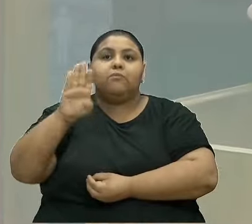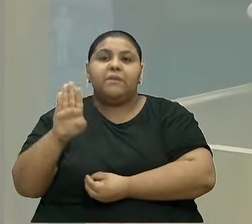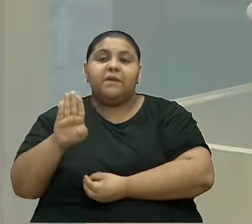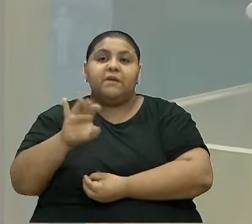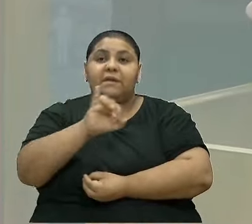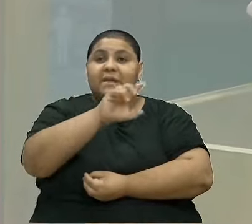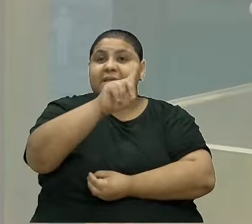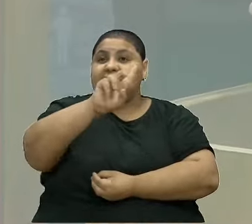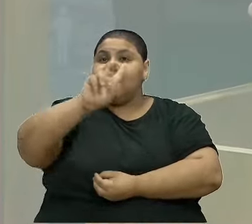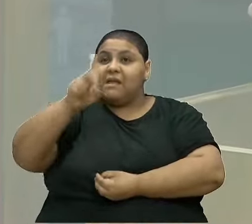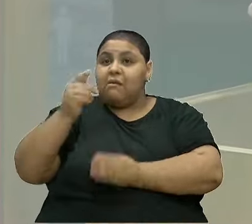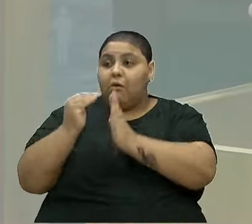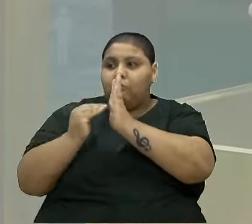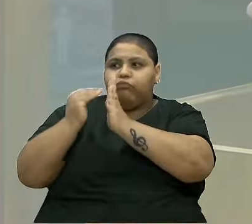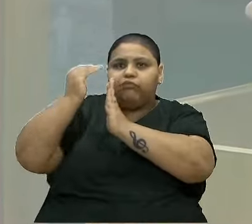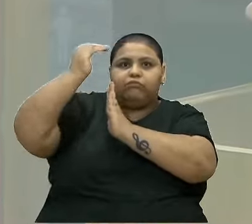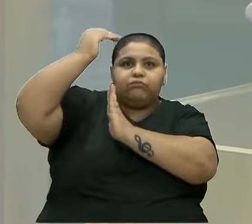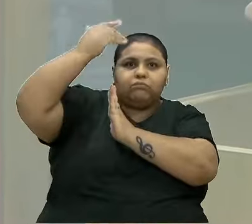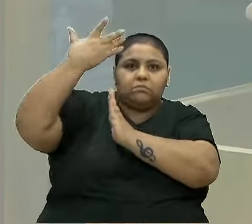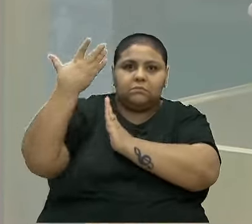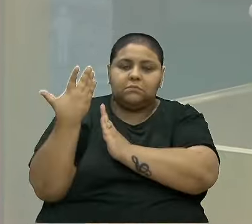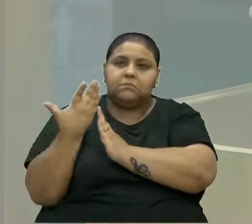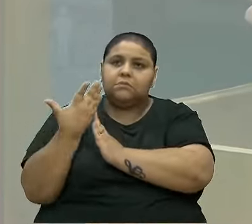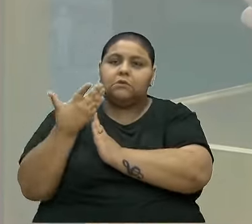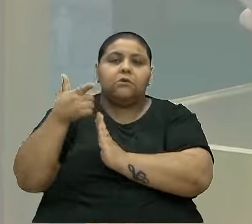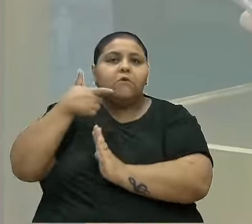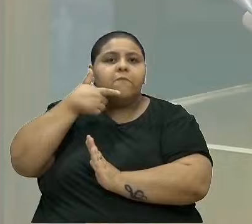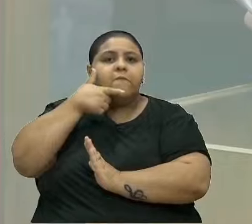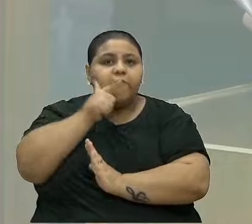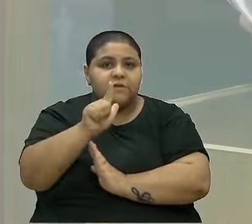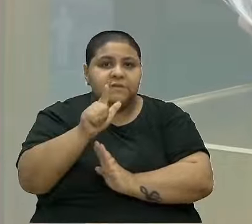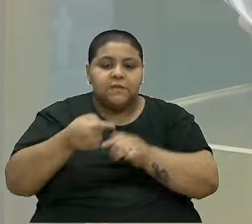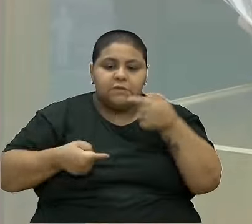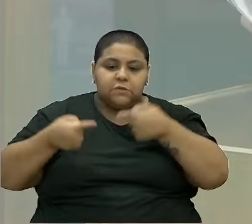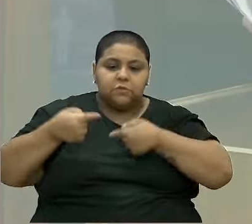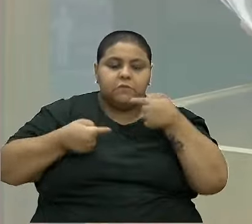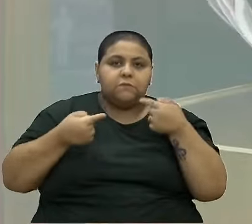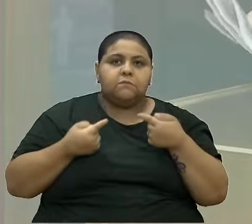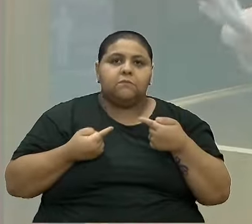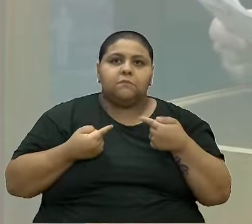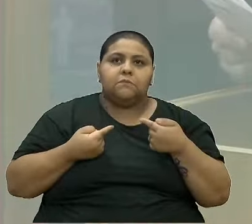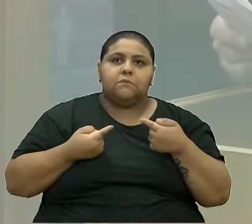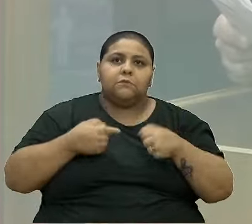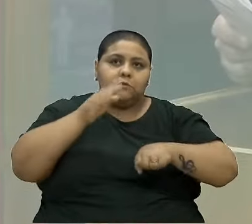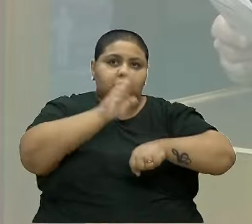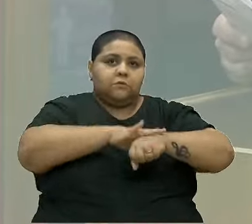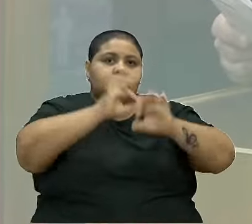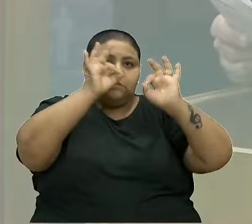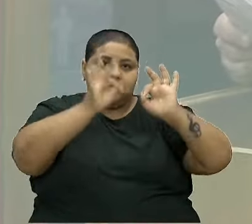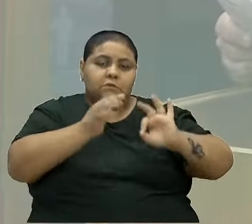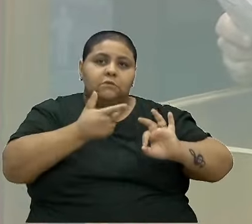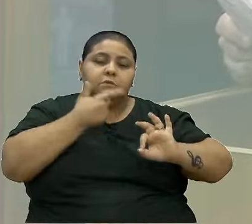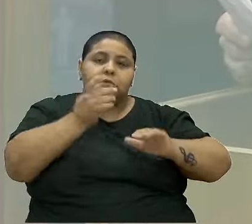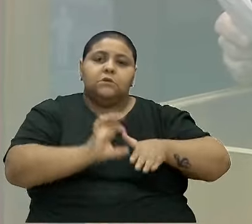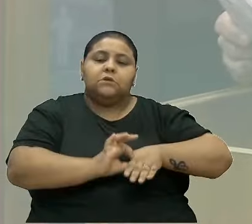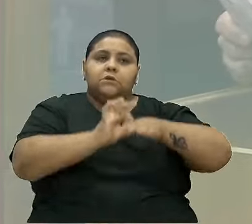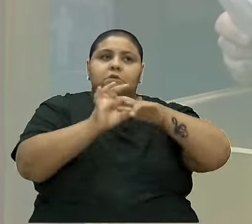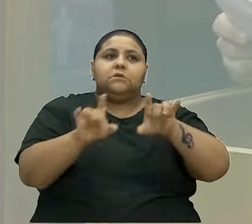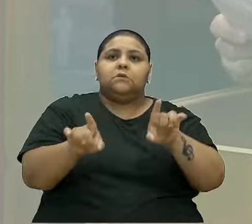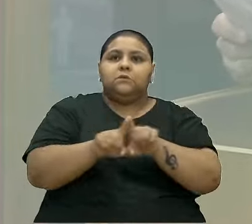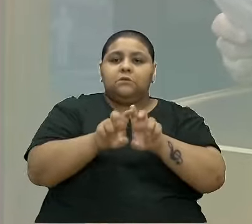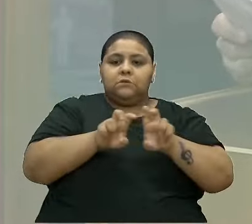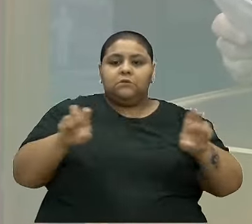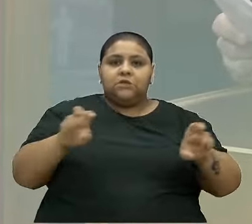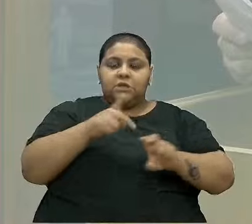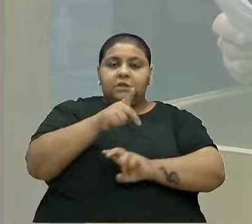absolutamente elevado venceram essa discussão. Num momento oportuno, uma declaração de líder da bancada do